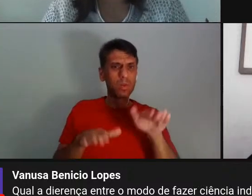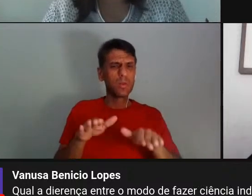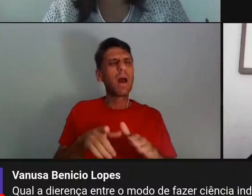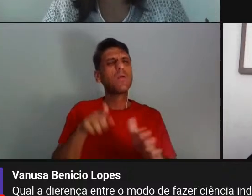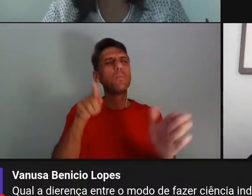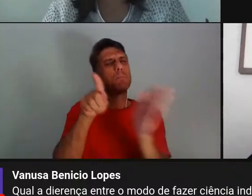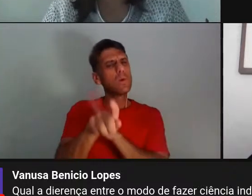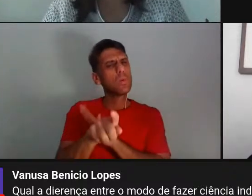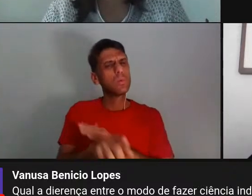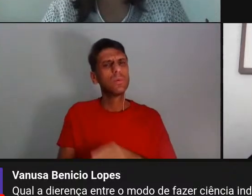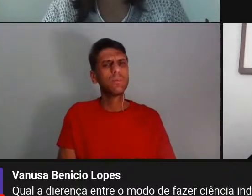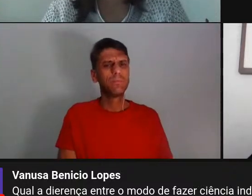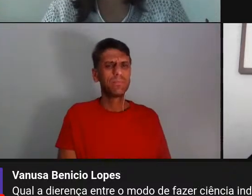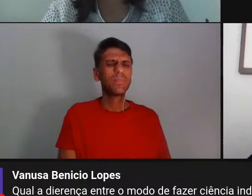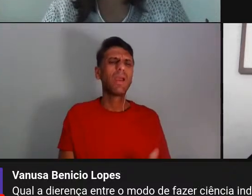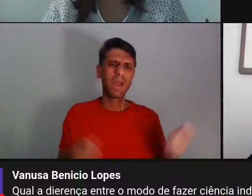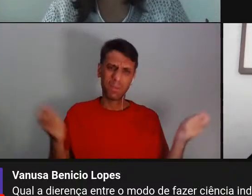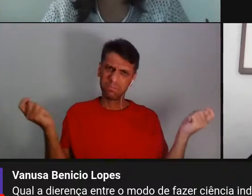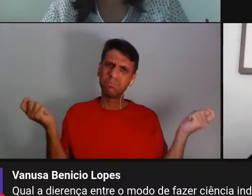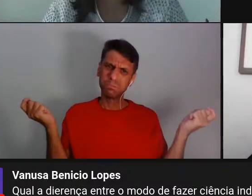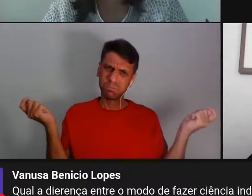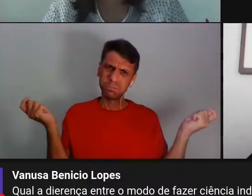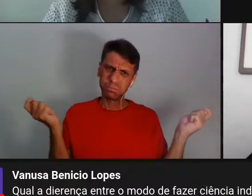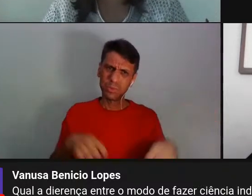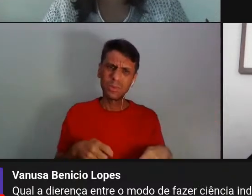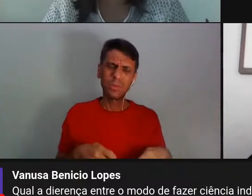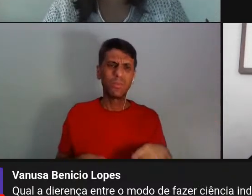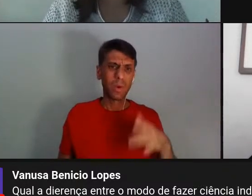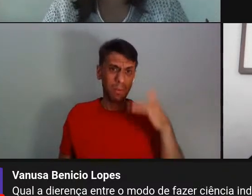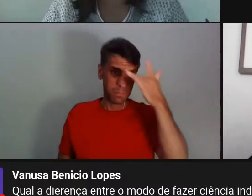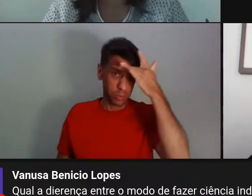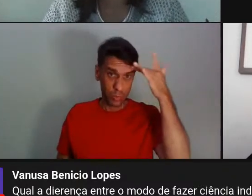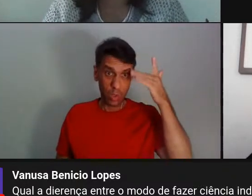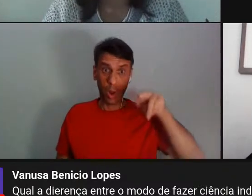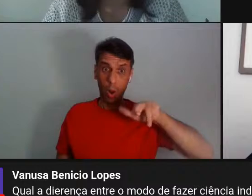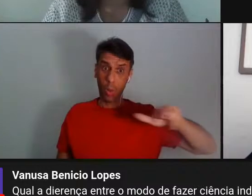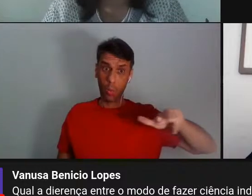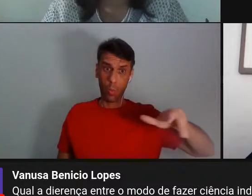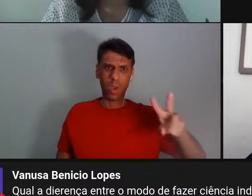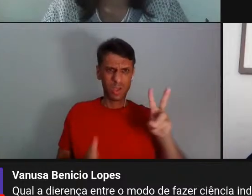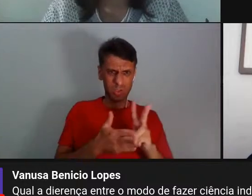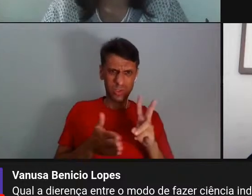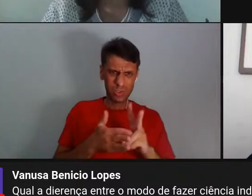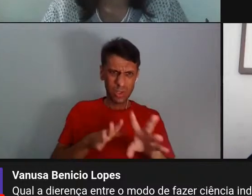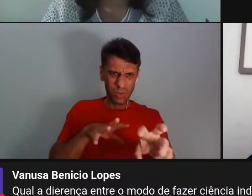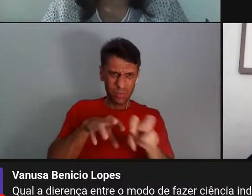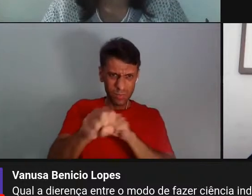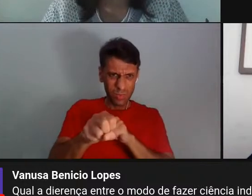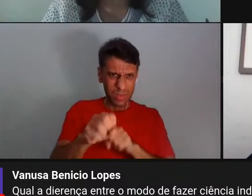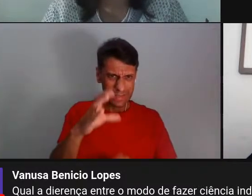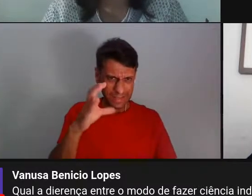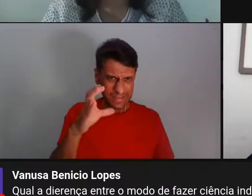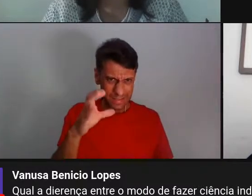pergunta, é possível para uma pessoa não indígena se formar nessa ciência?